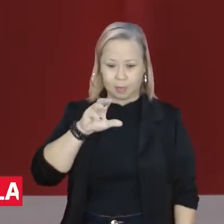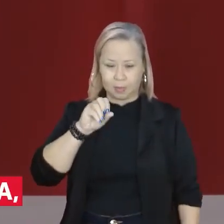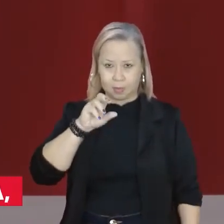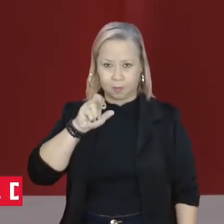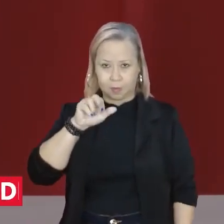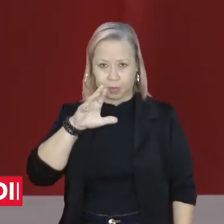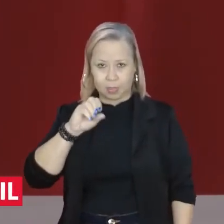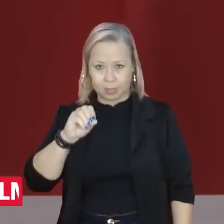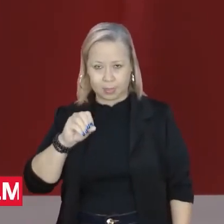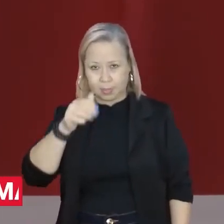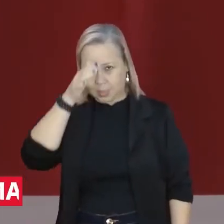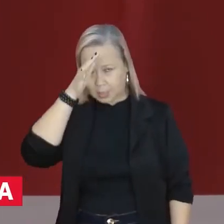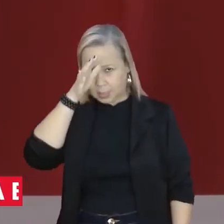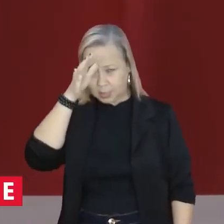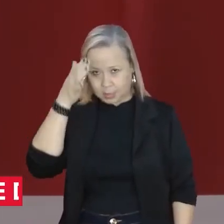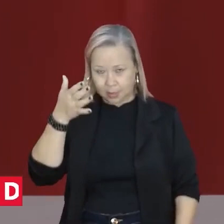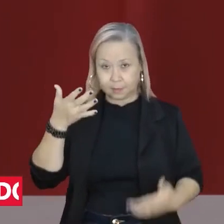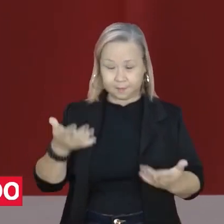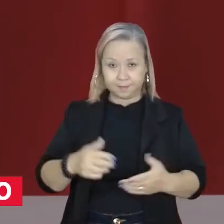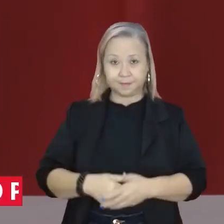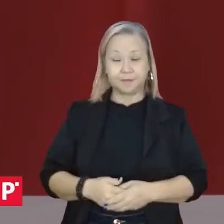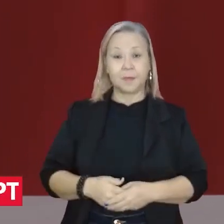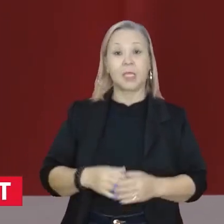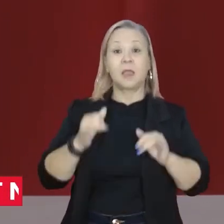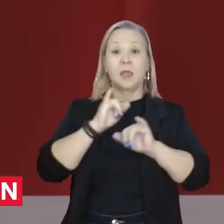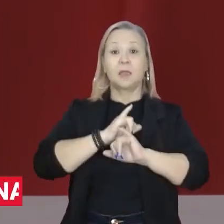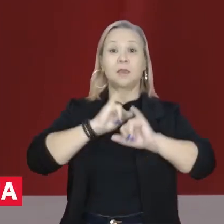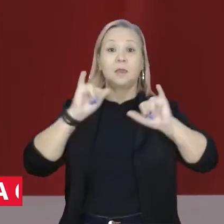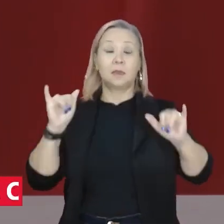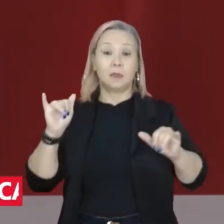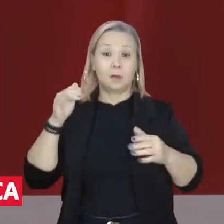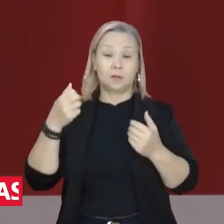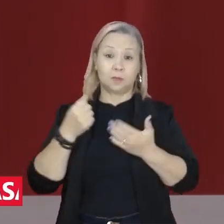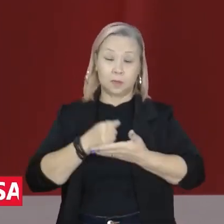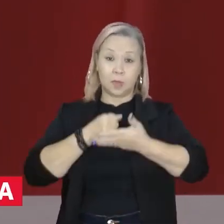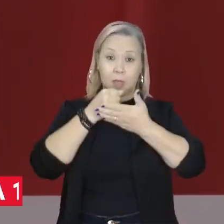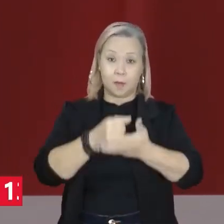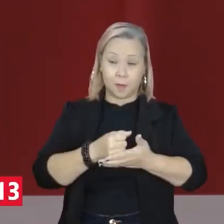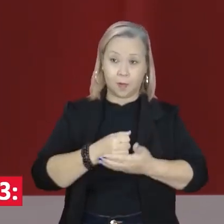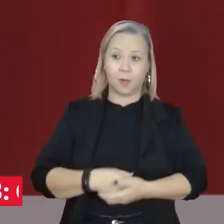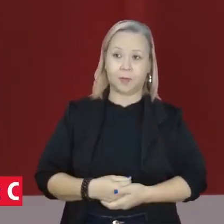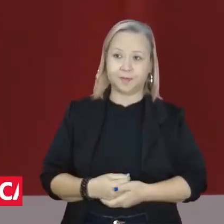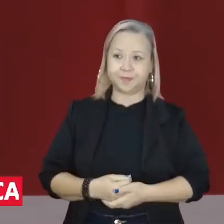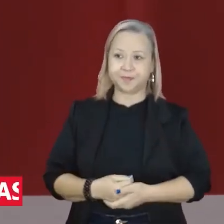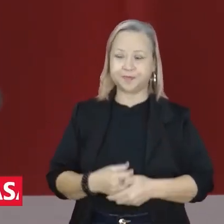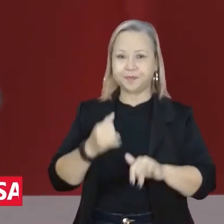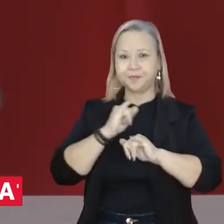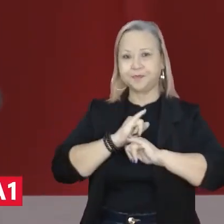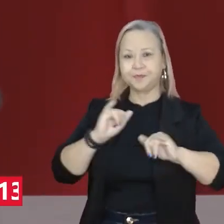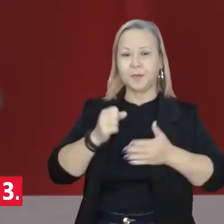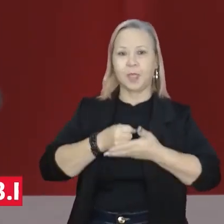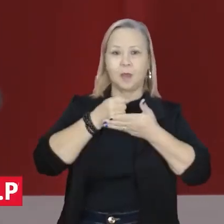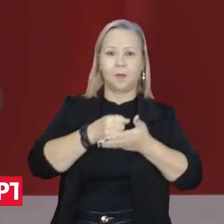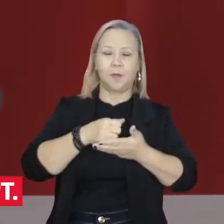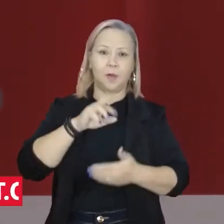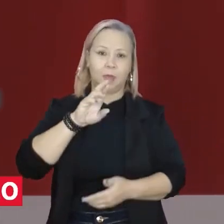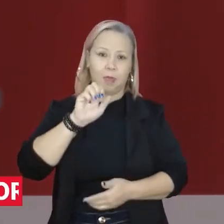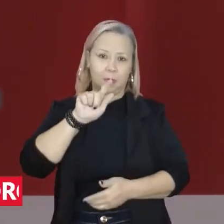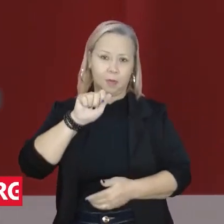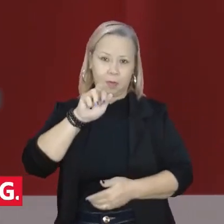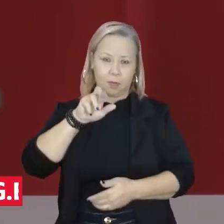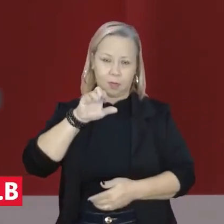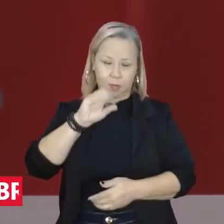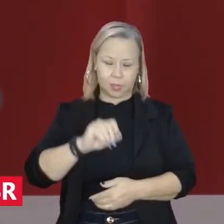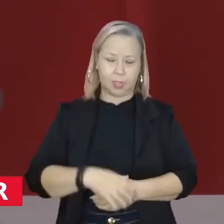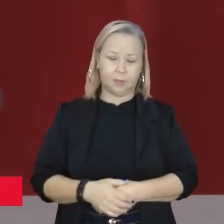declarou apoio neste segundo turno à candidatura de Rogério Carvalho. O candidato declarou, abre aspas, Rogério tem um programa de governo